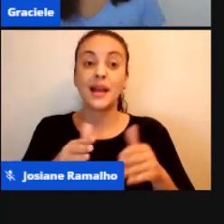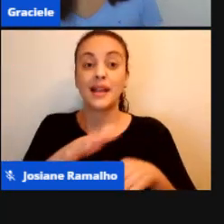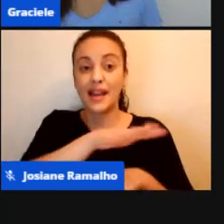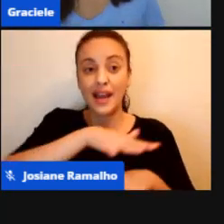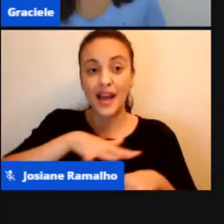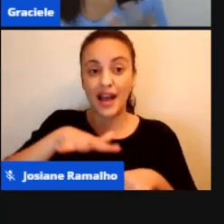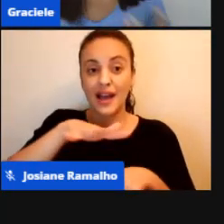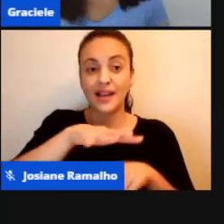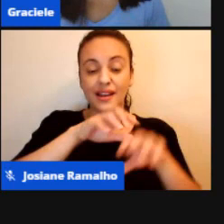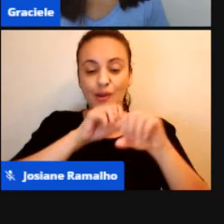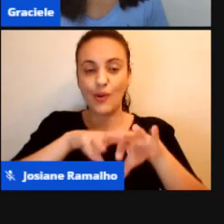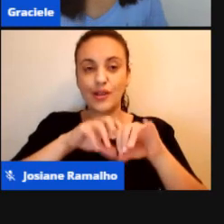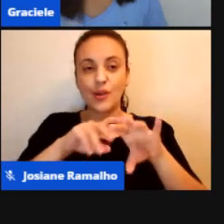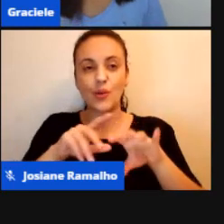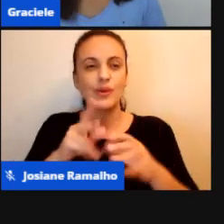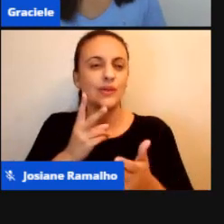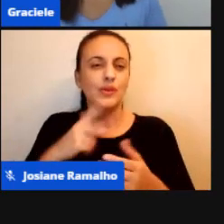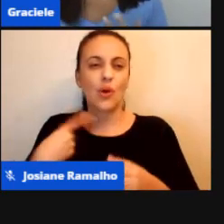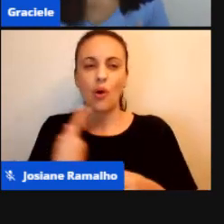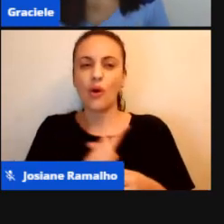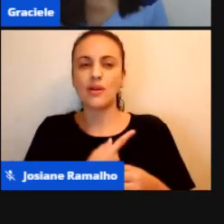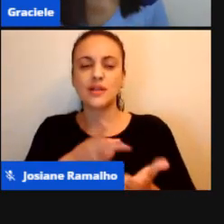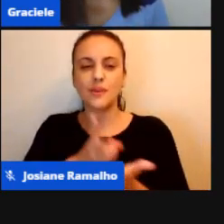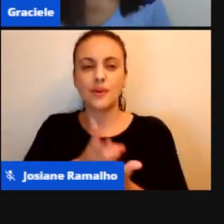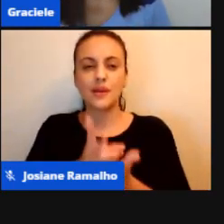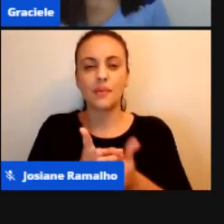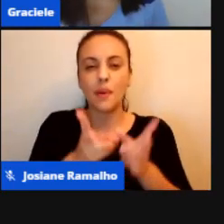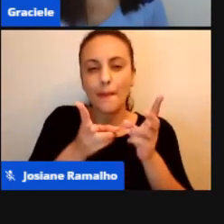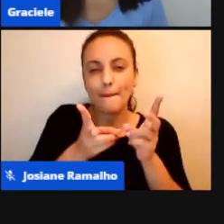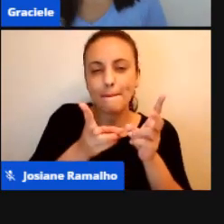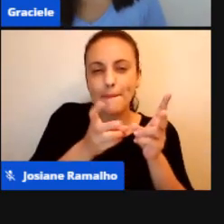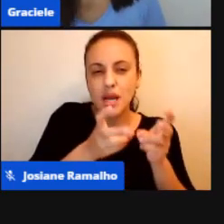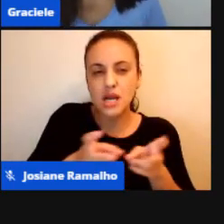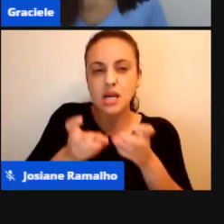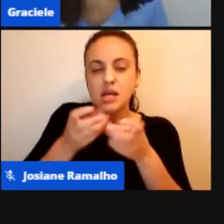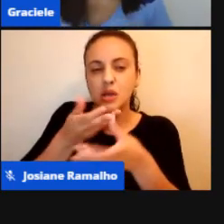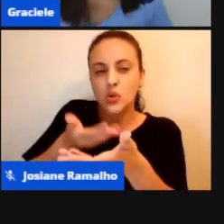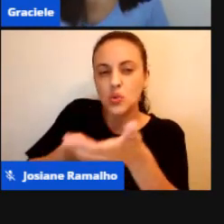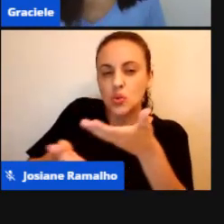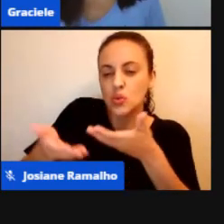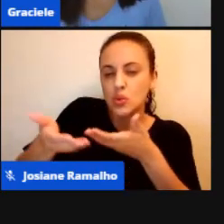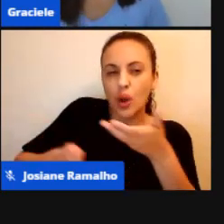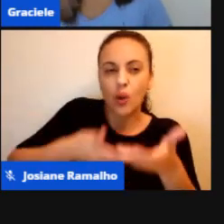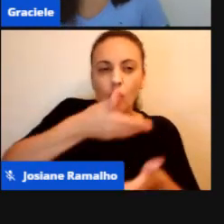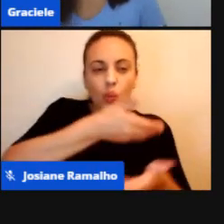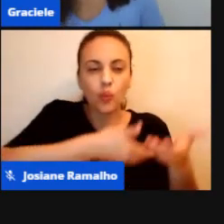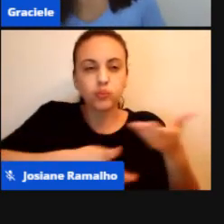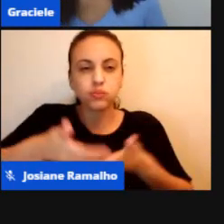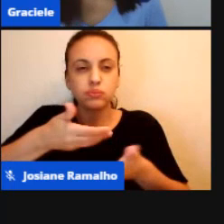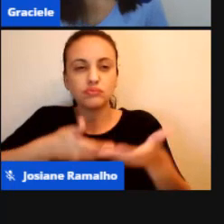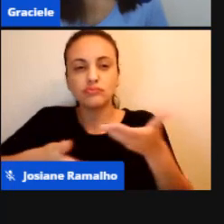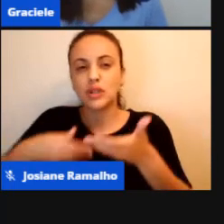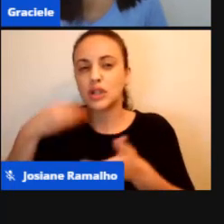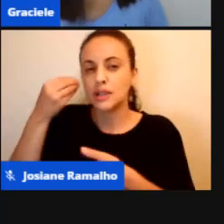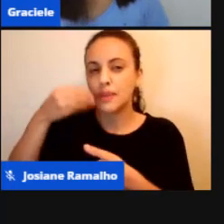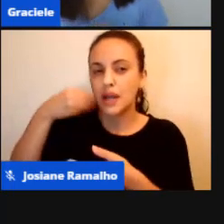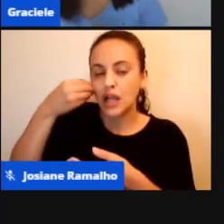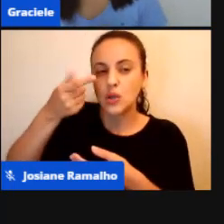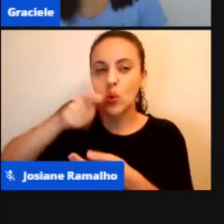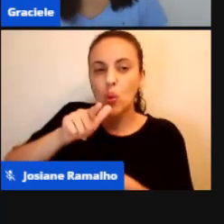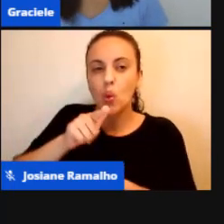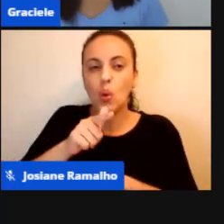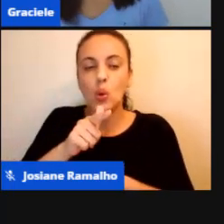sempre com percepção, nós estamos sempre na troca, na troca com os outros colegas. Como que você faz?